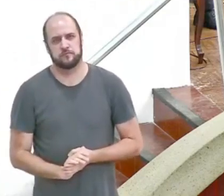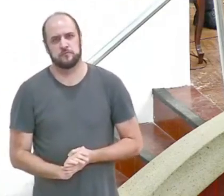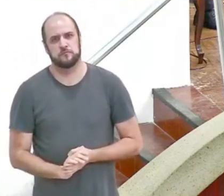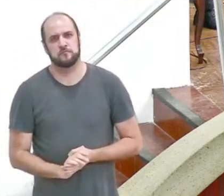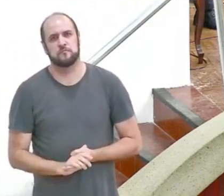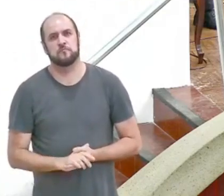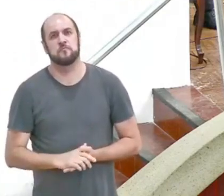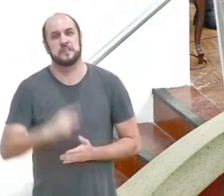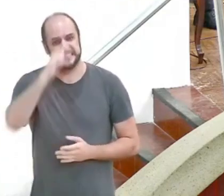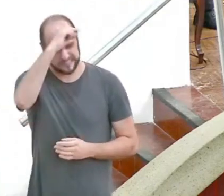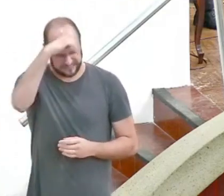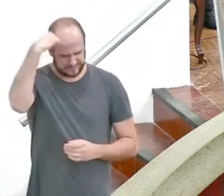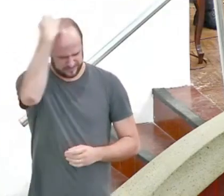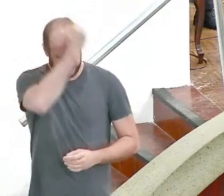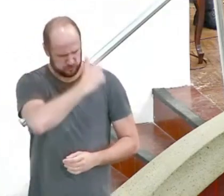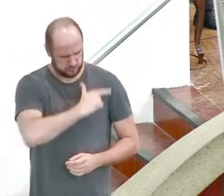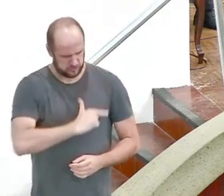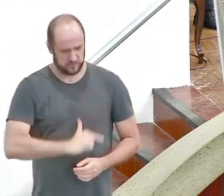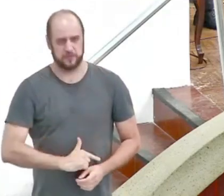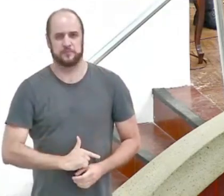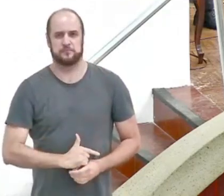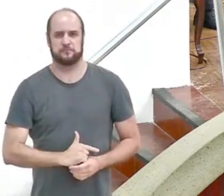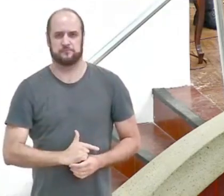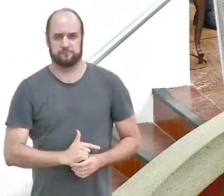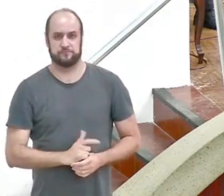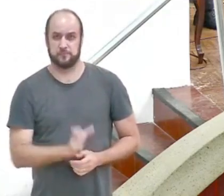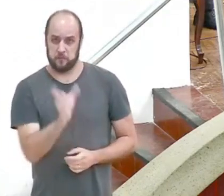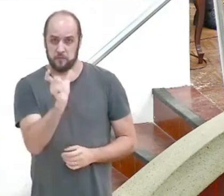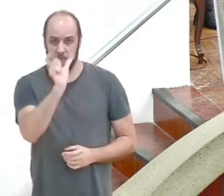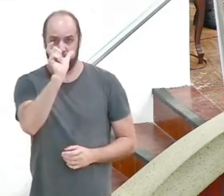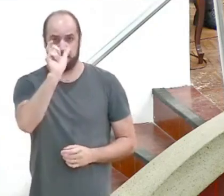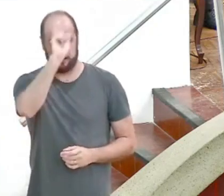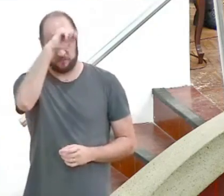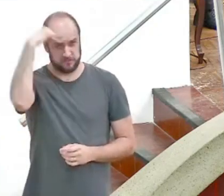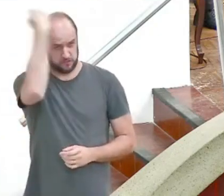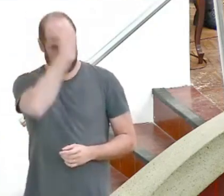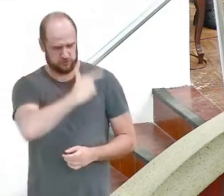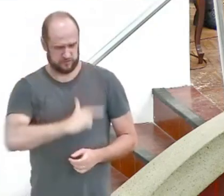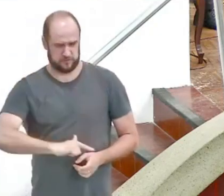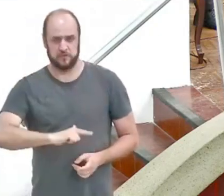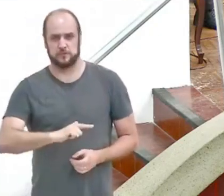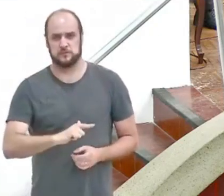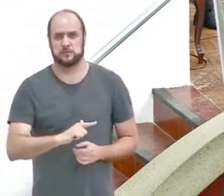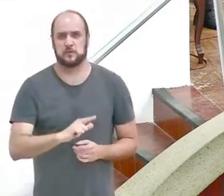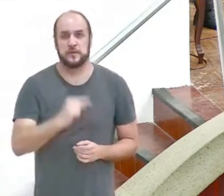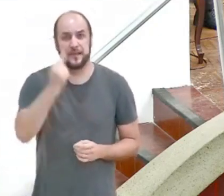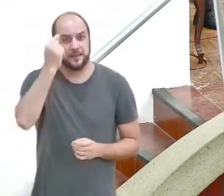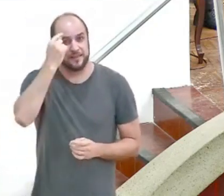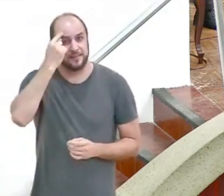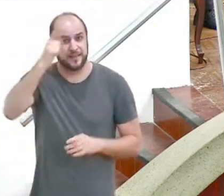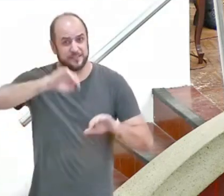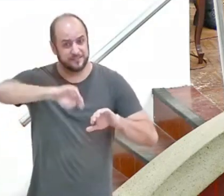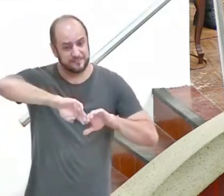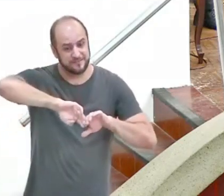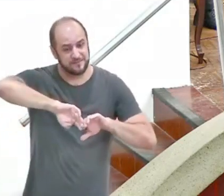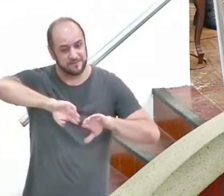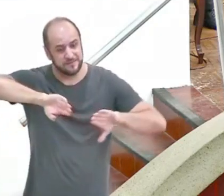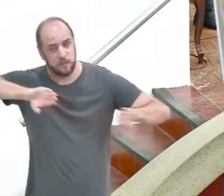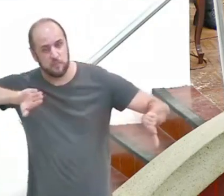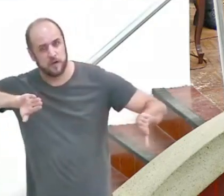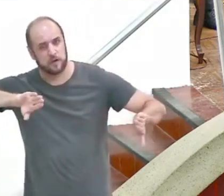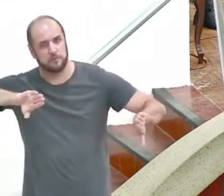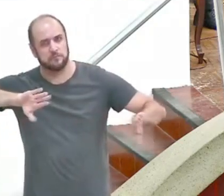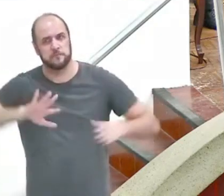santificação. O termo santificação remete a separação, a